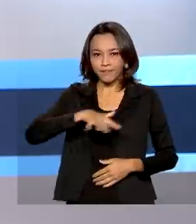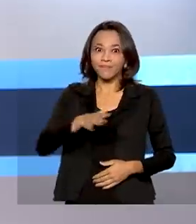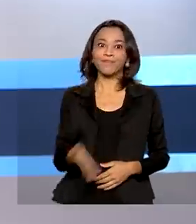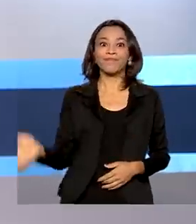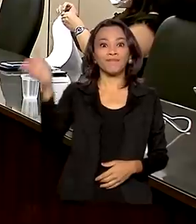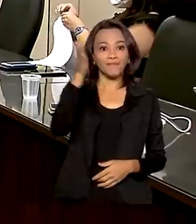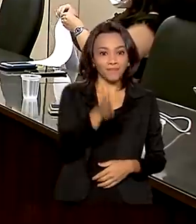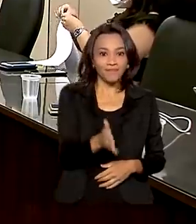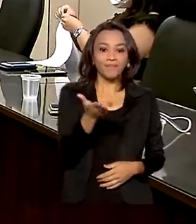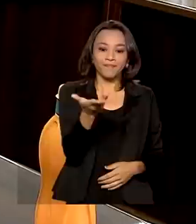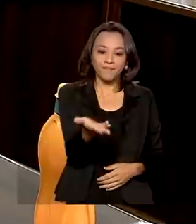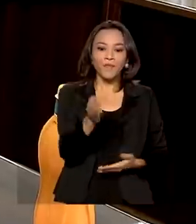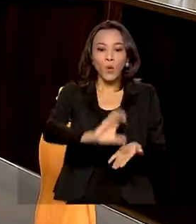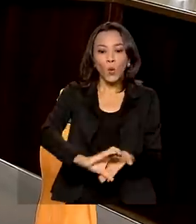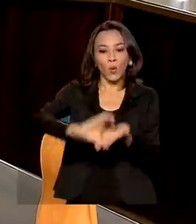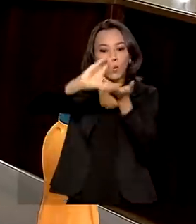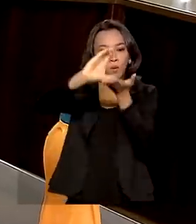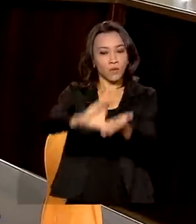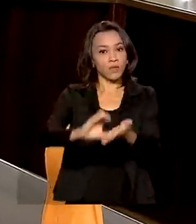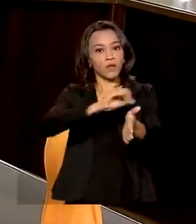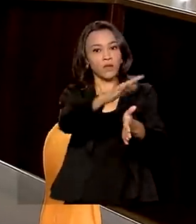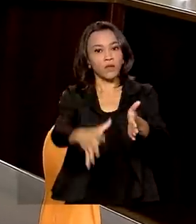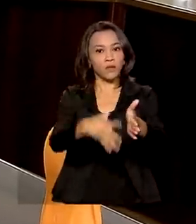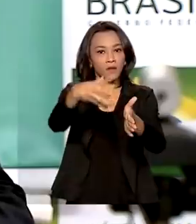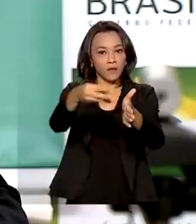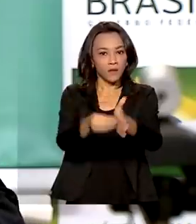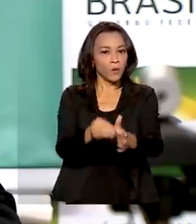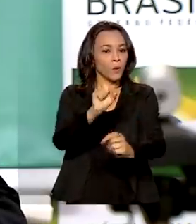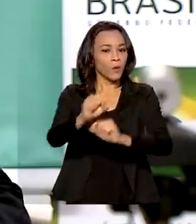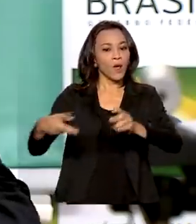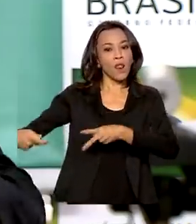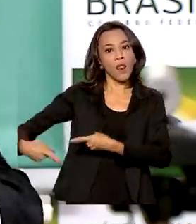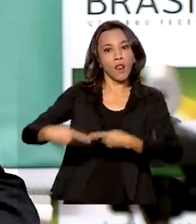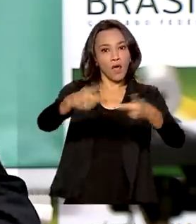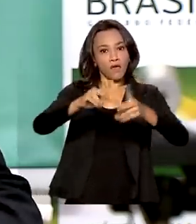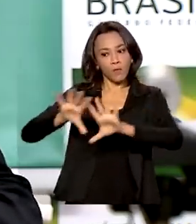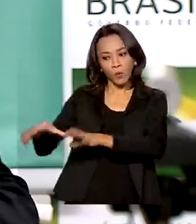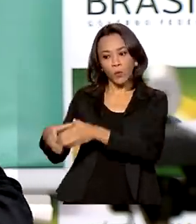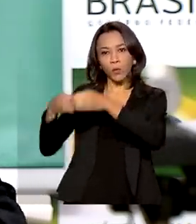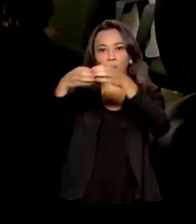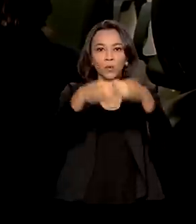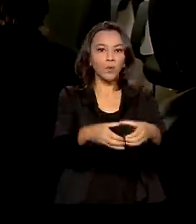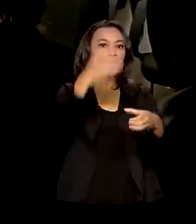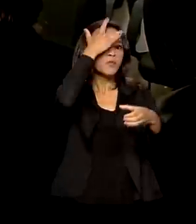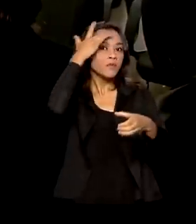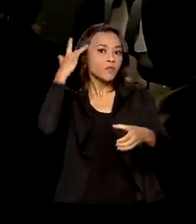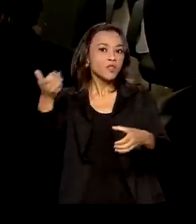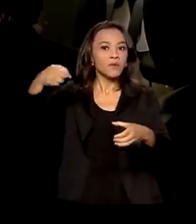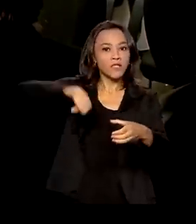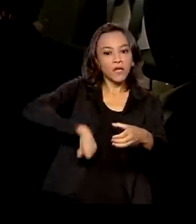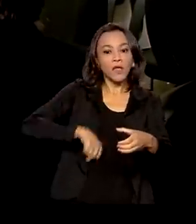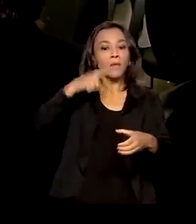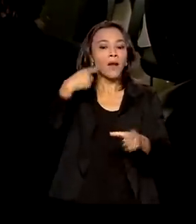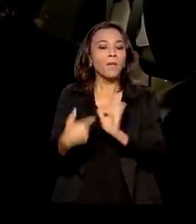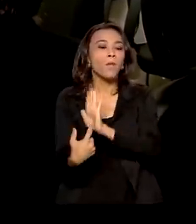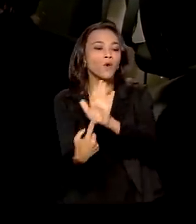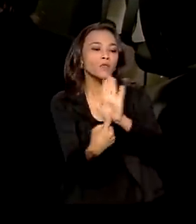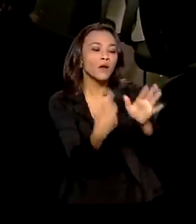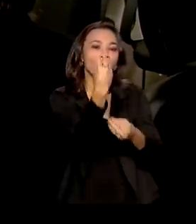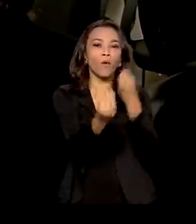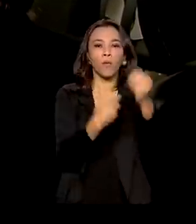também. O Conselho Nacional da Amazônia Legal leva grupo de embaixadores para mostrar o trabalho desenvolvido para